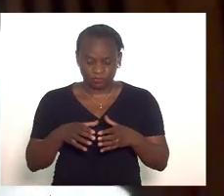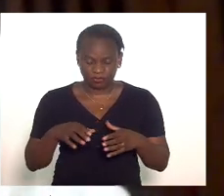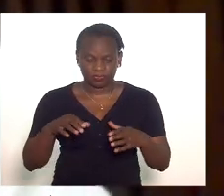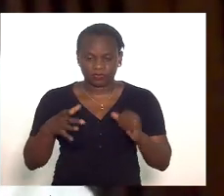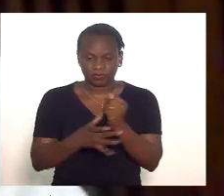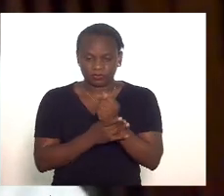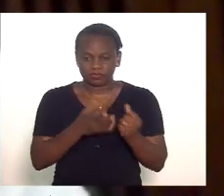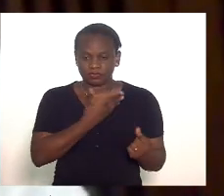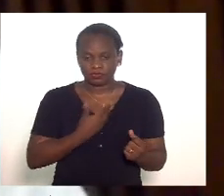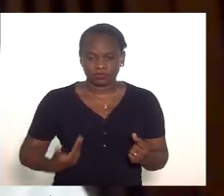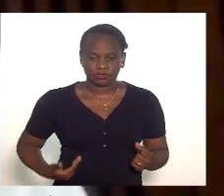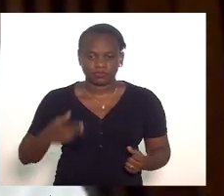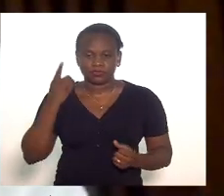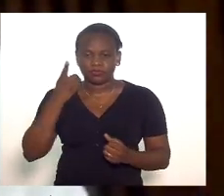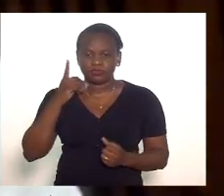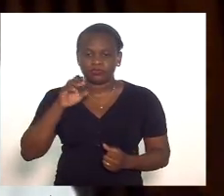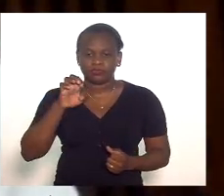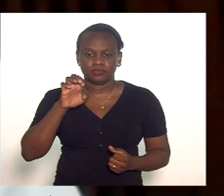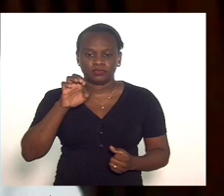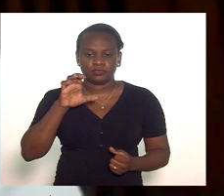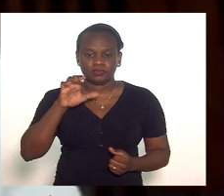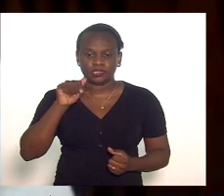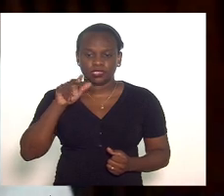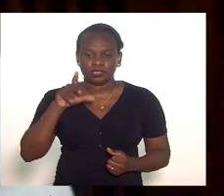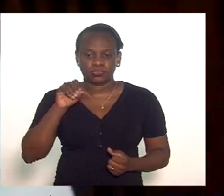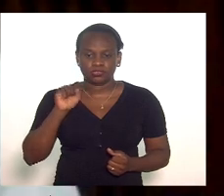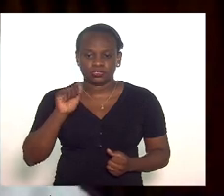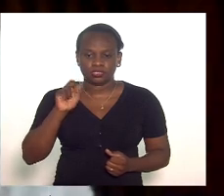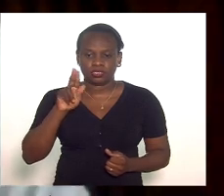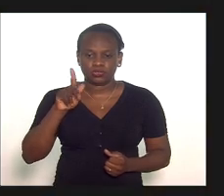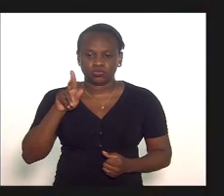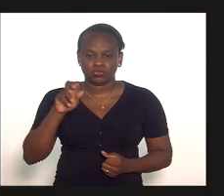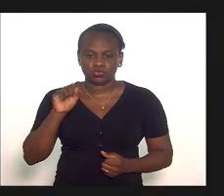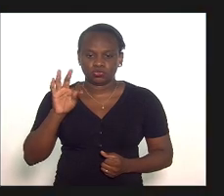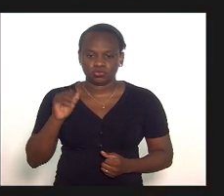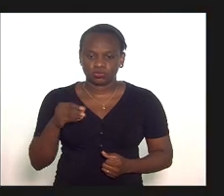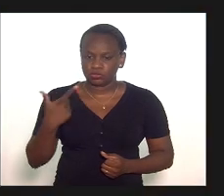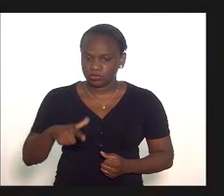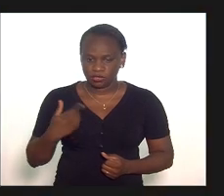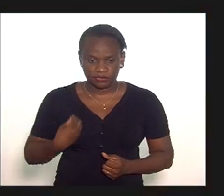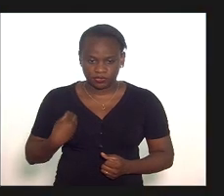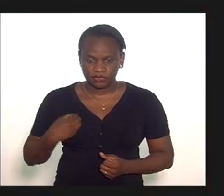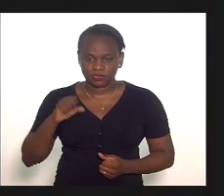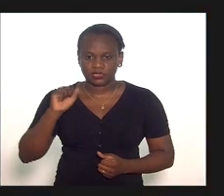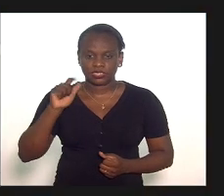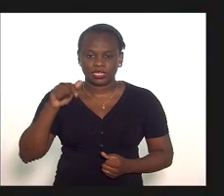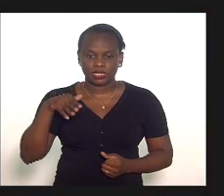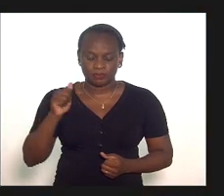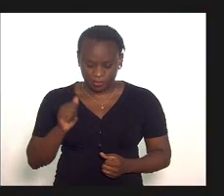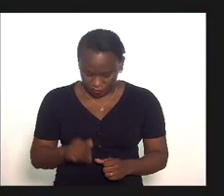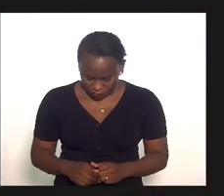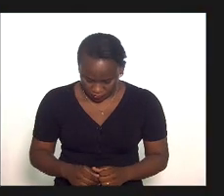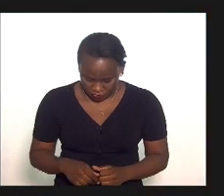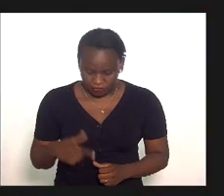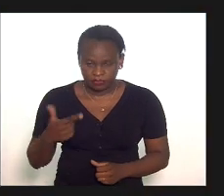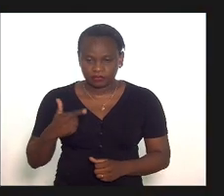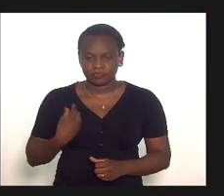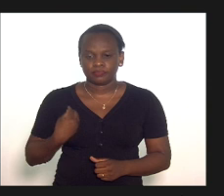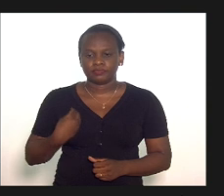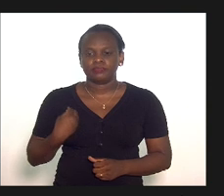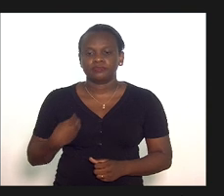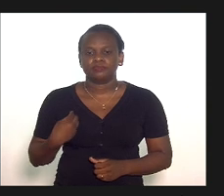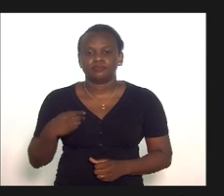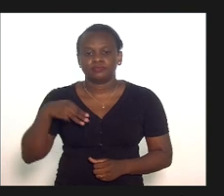pública delegado Carlos Augusto. Não se encontrando presente Coronel Salema. Não se encontrando